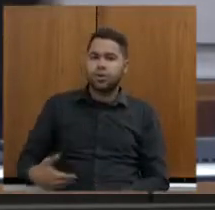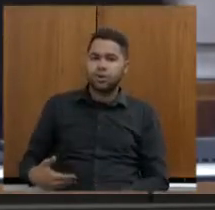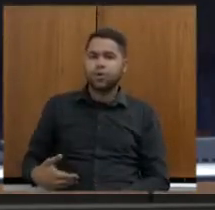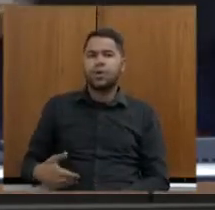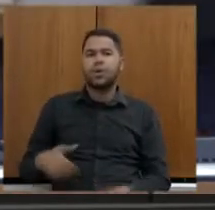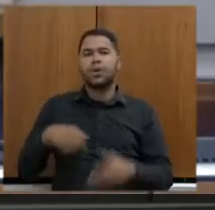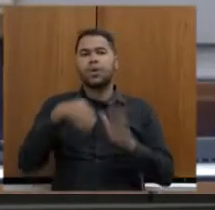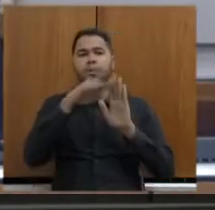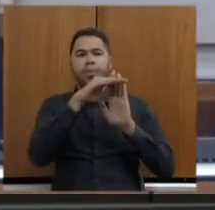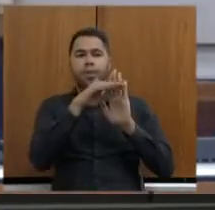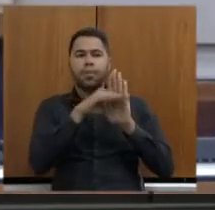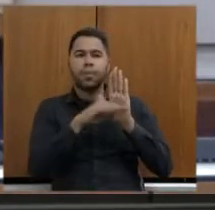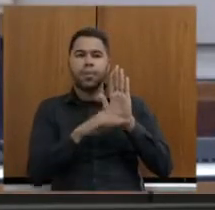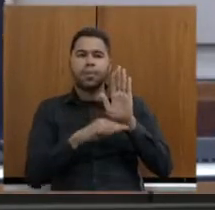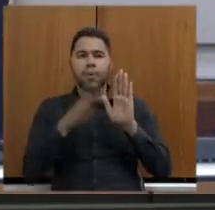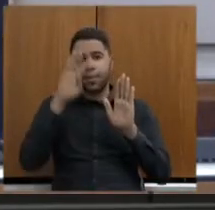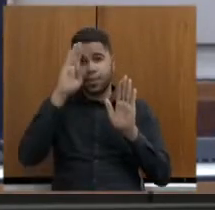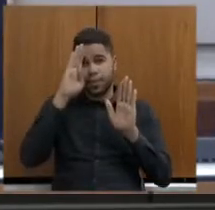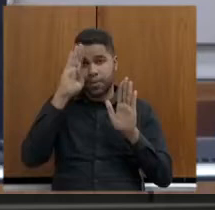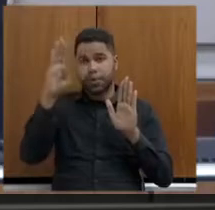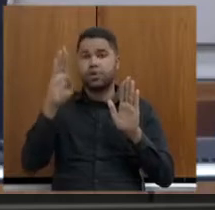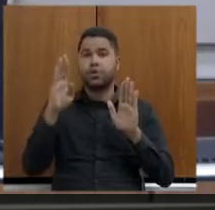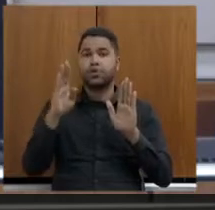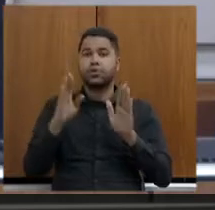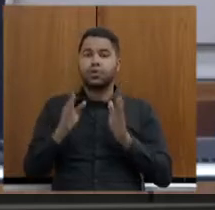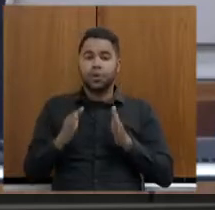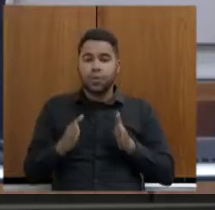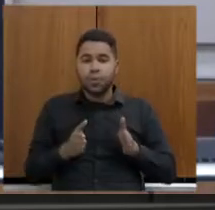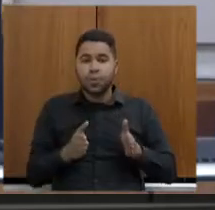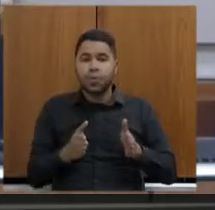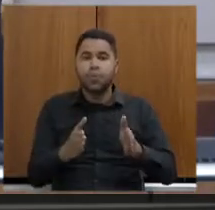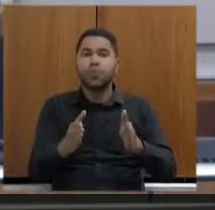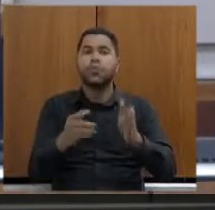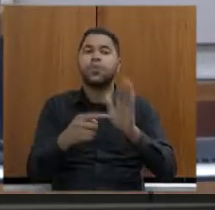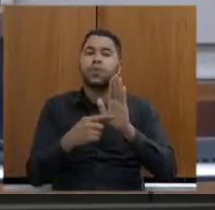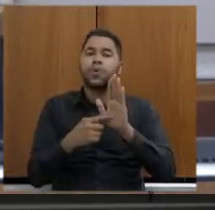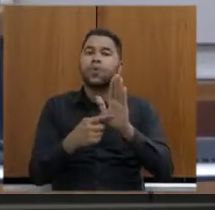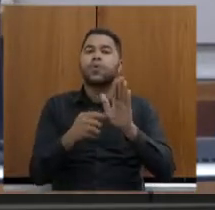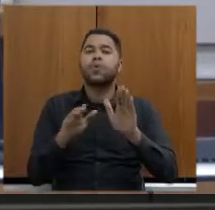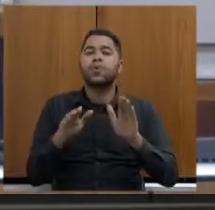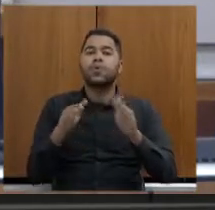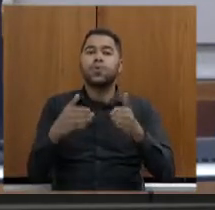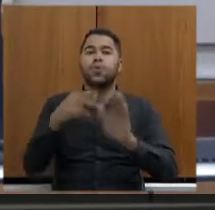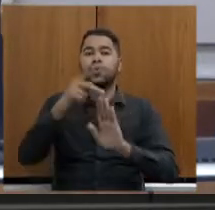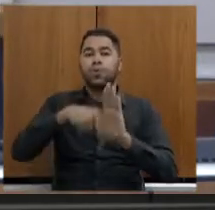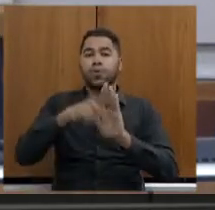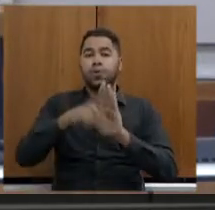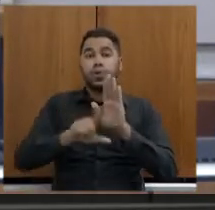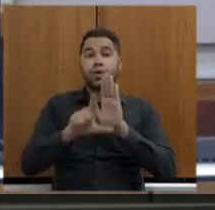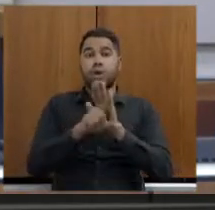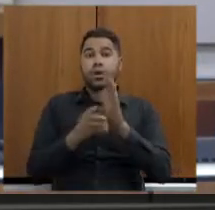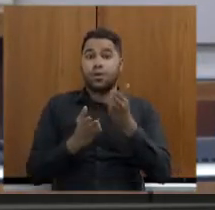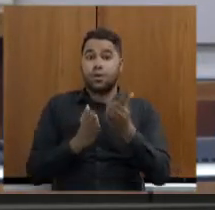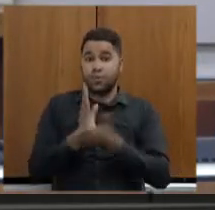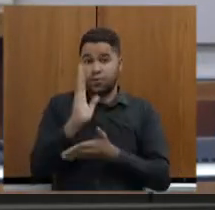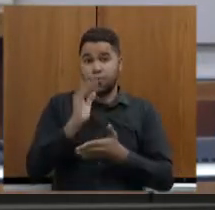lista de priorização de trechos que constaram especificamente no projeto de lei que aprovou.